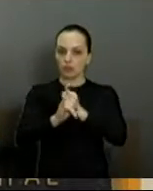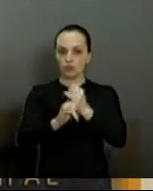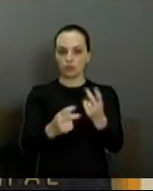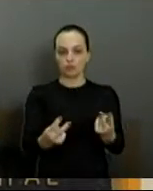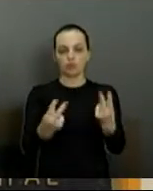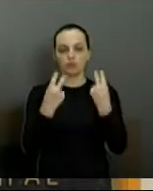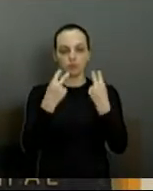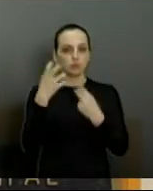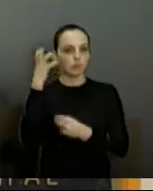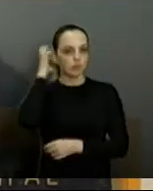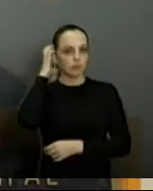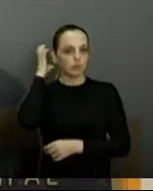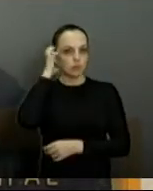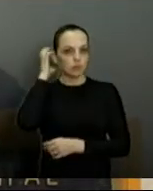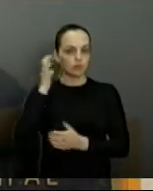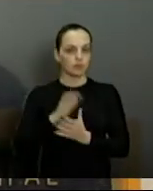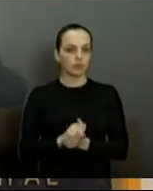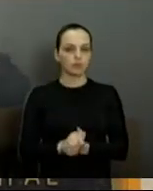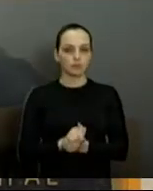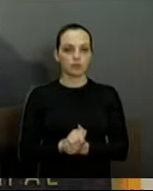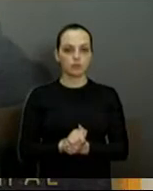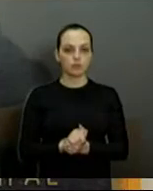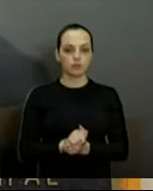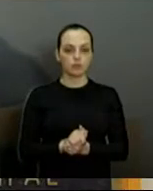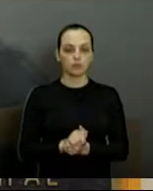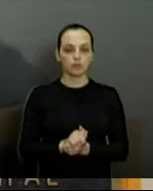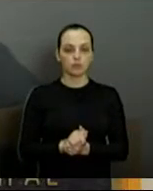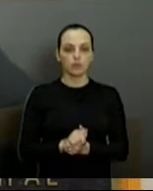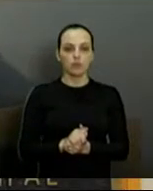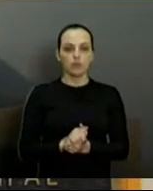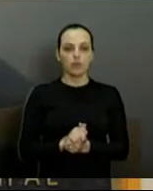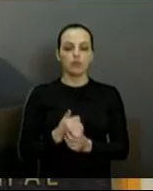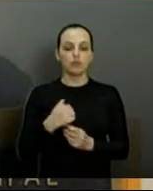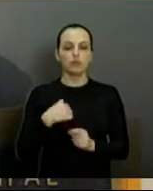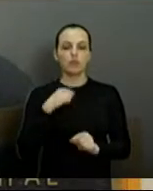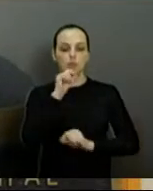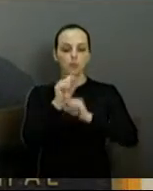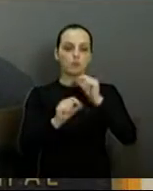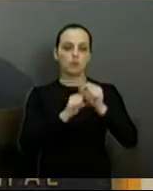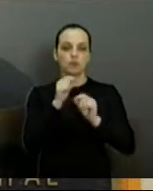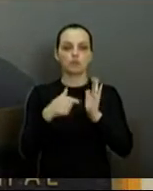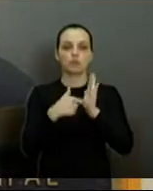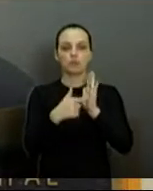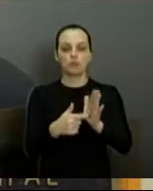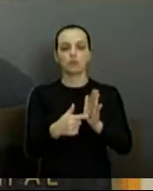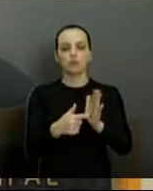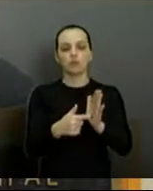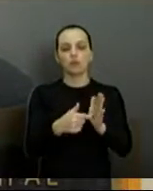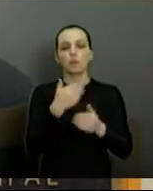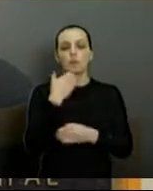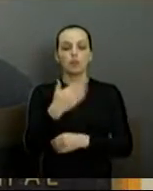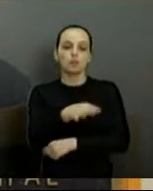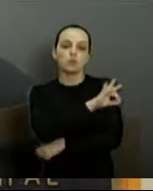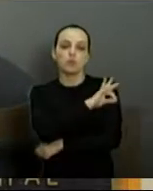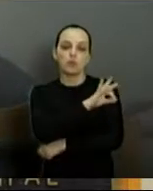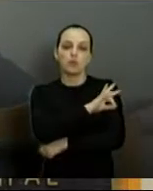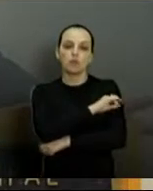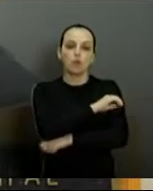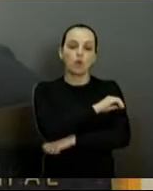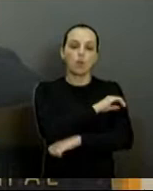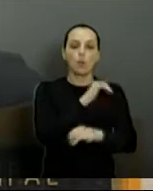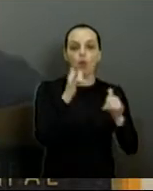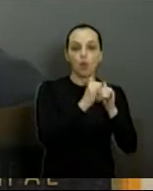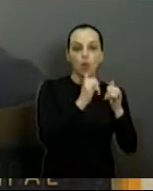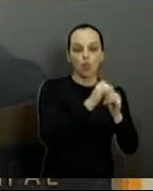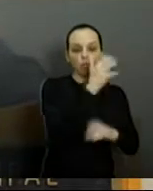eu, na última sessão, eu apresentei o requerimento sobre a Praça do Carmo e tenho